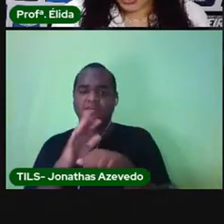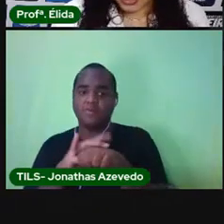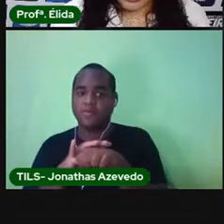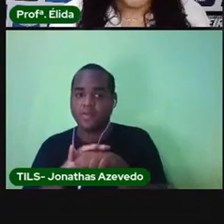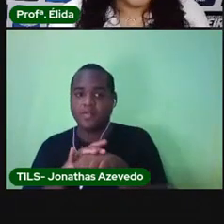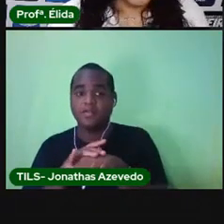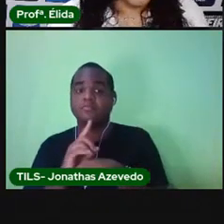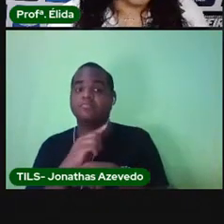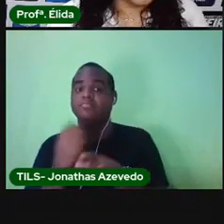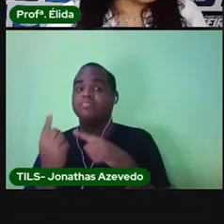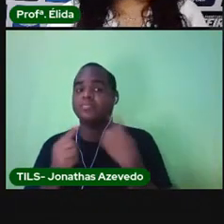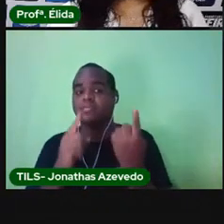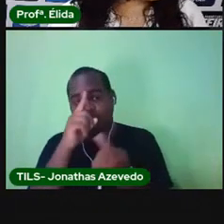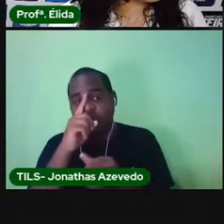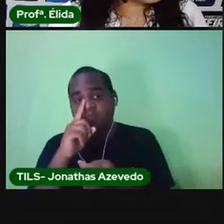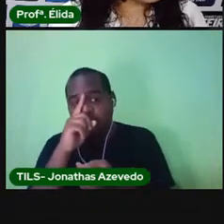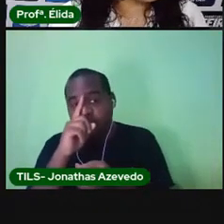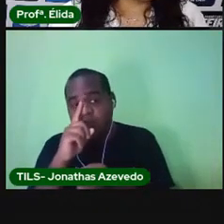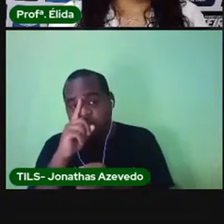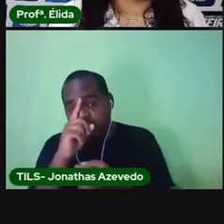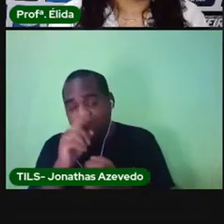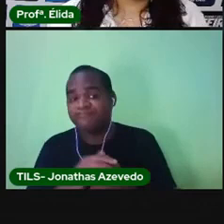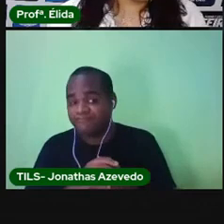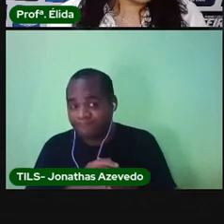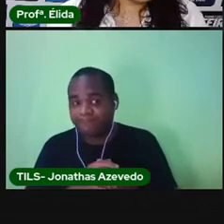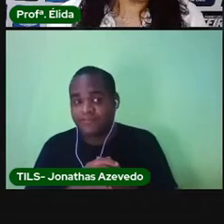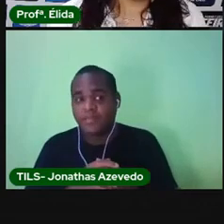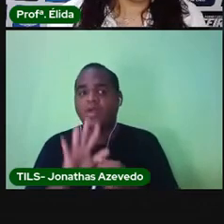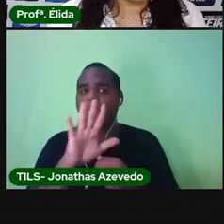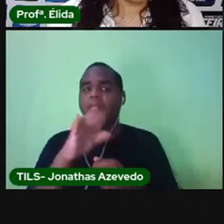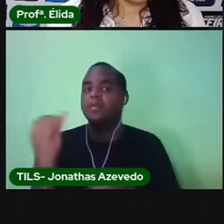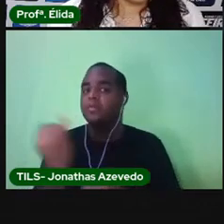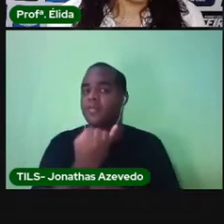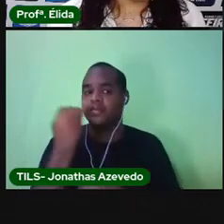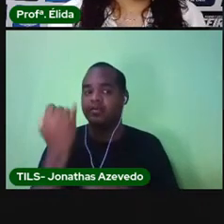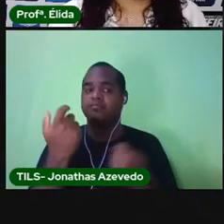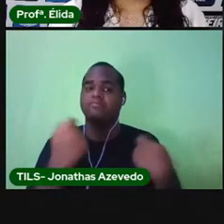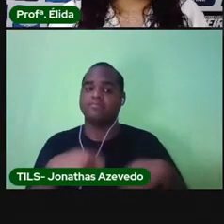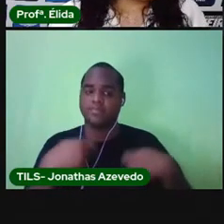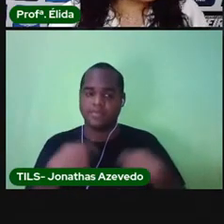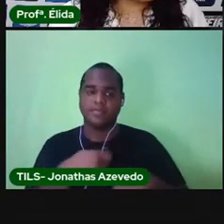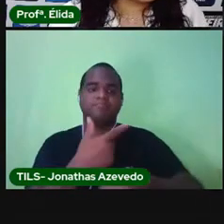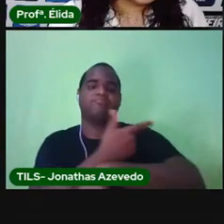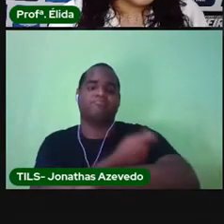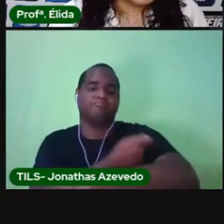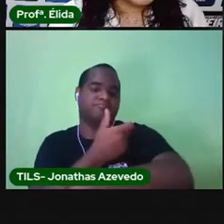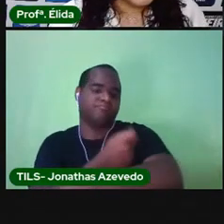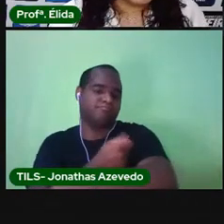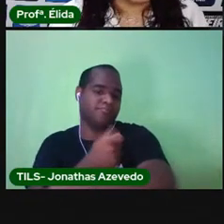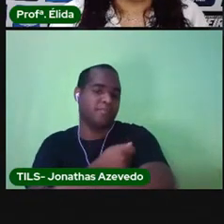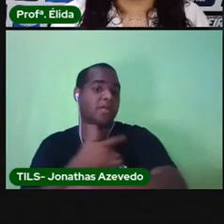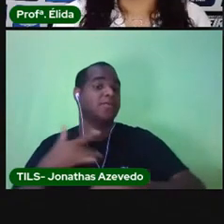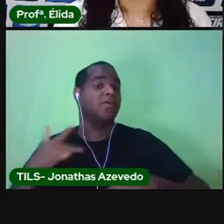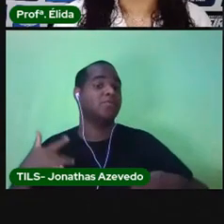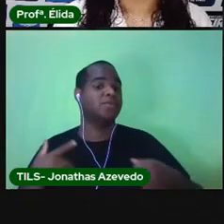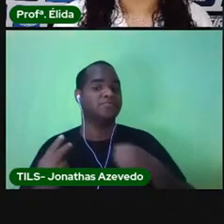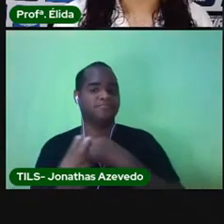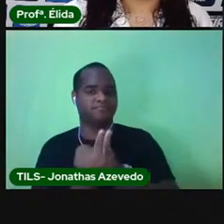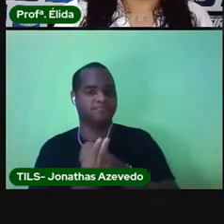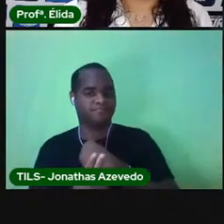Então, é muito importante a gente tomar as vacinas cuidando bem da nossa saúde.